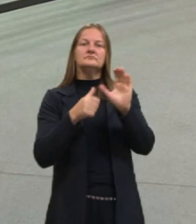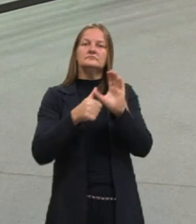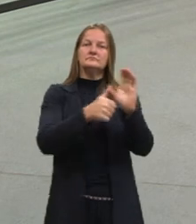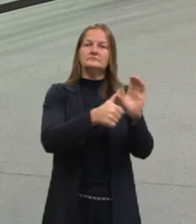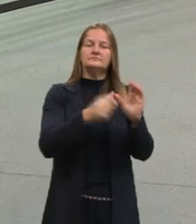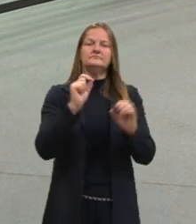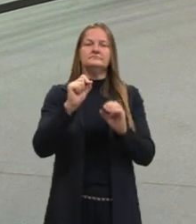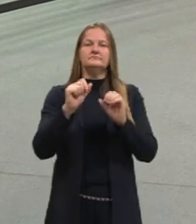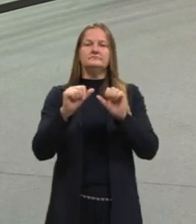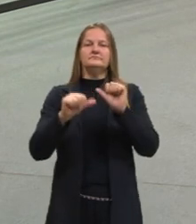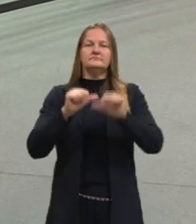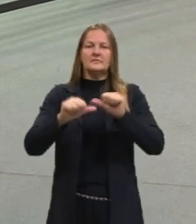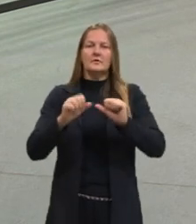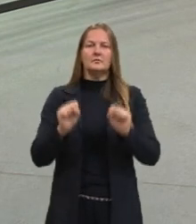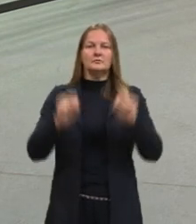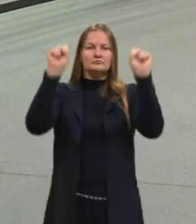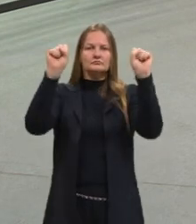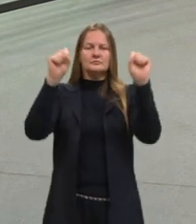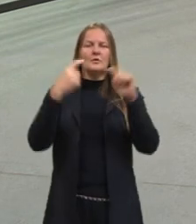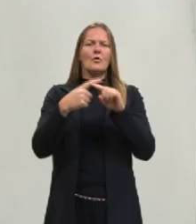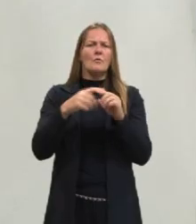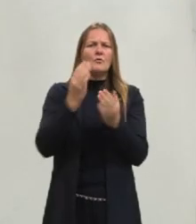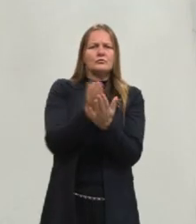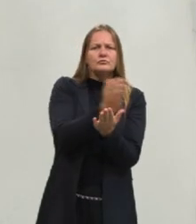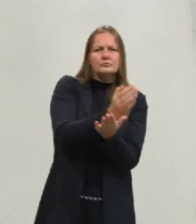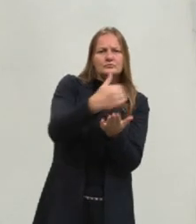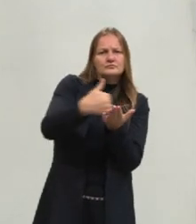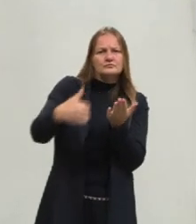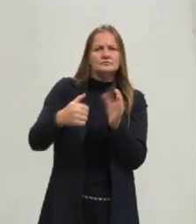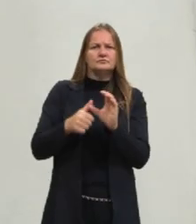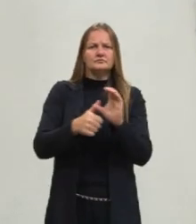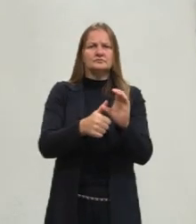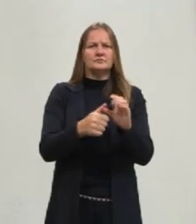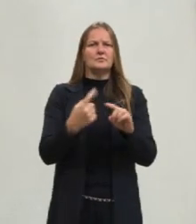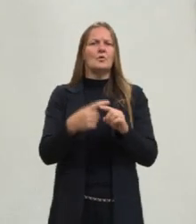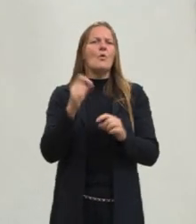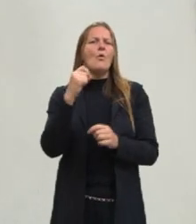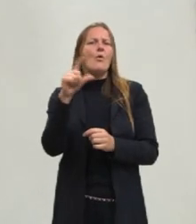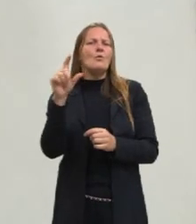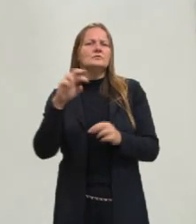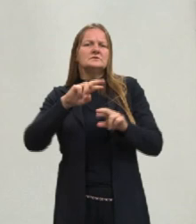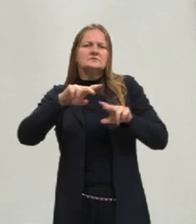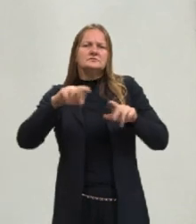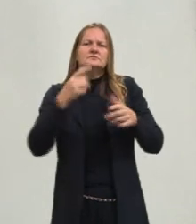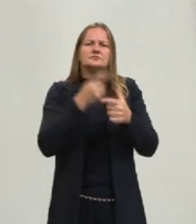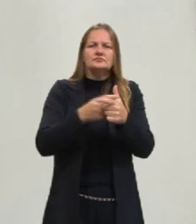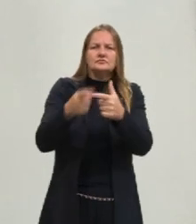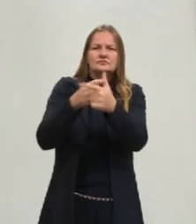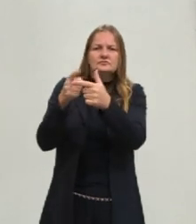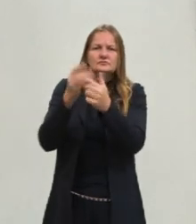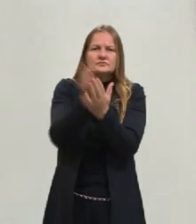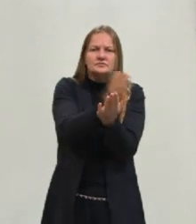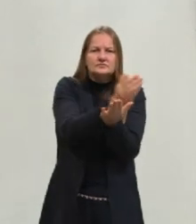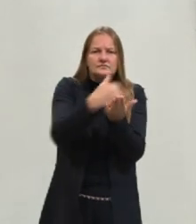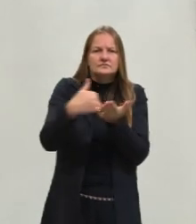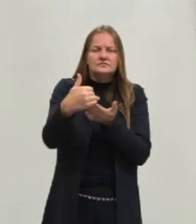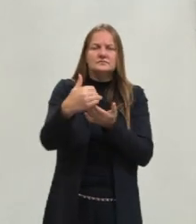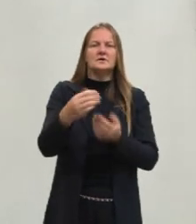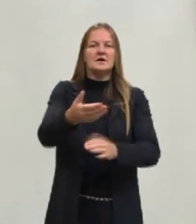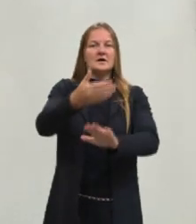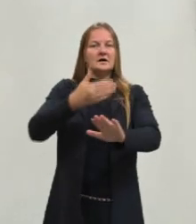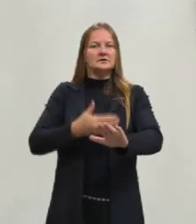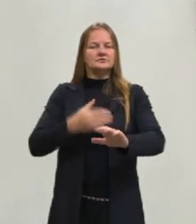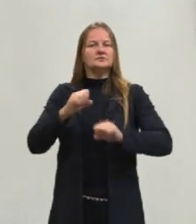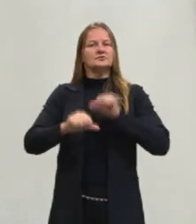Protestante, como ela dividiu a cristandade, e que outras divisões existiram antes da